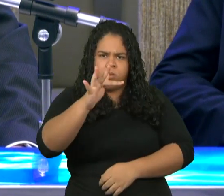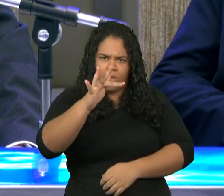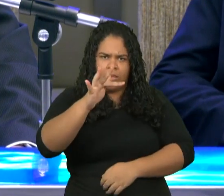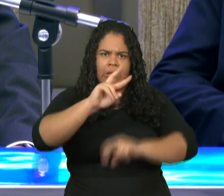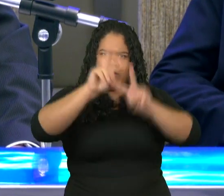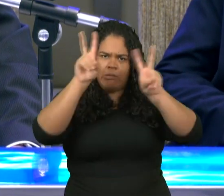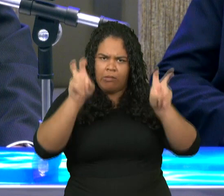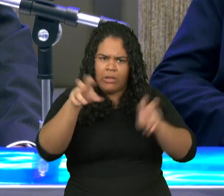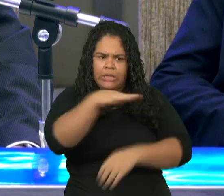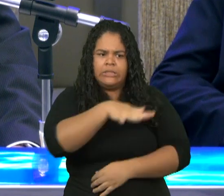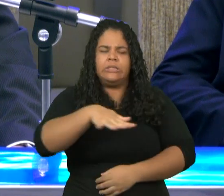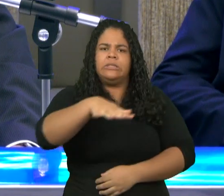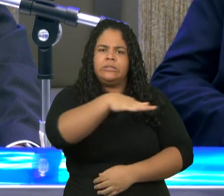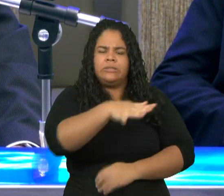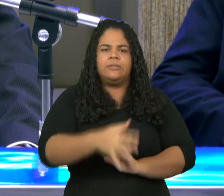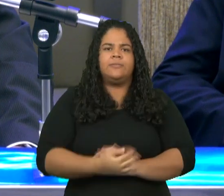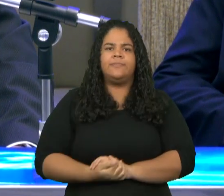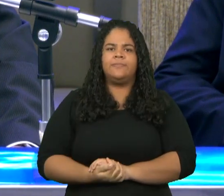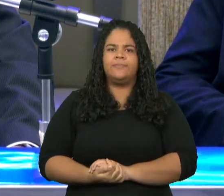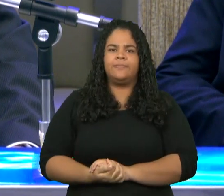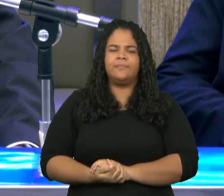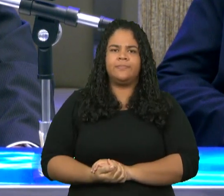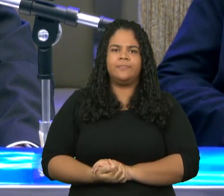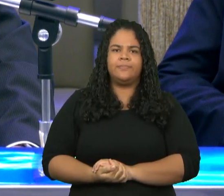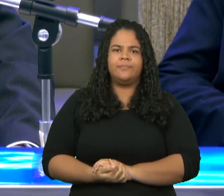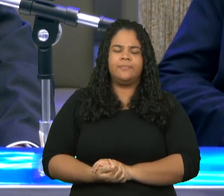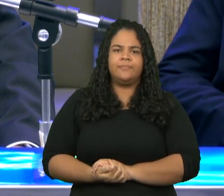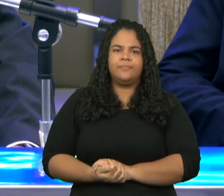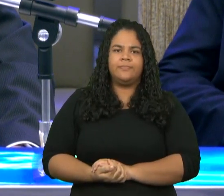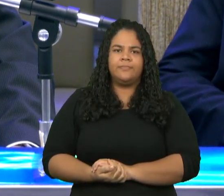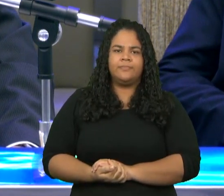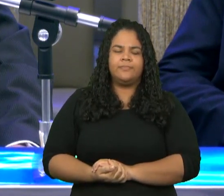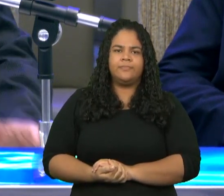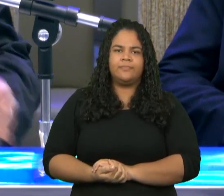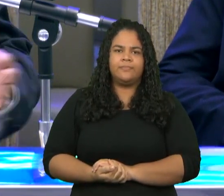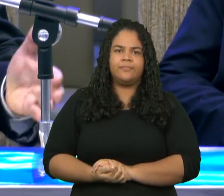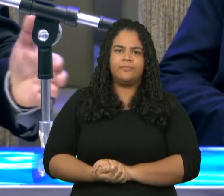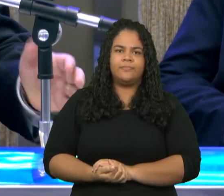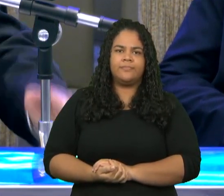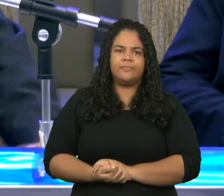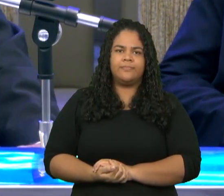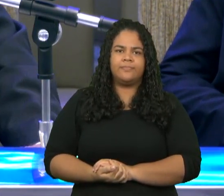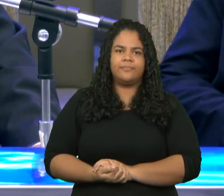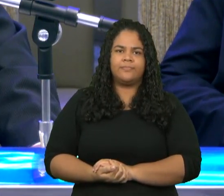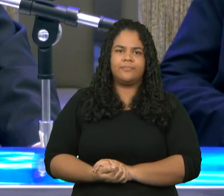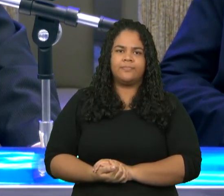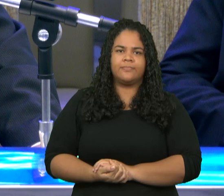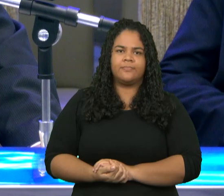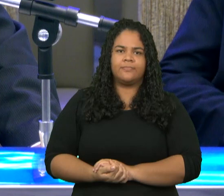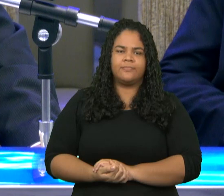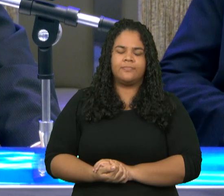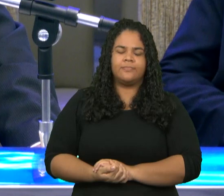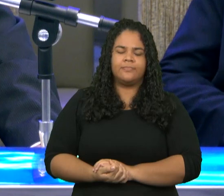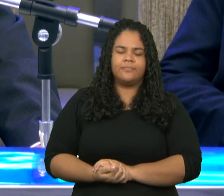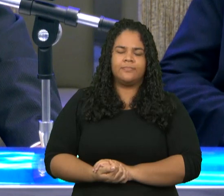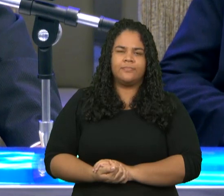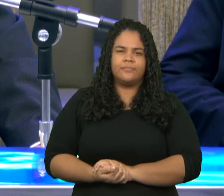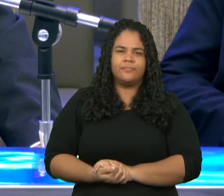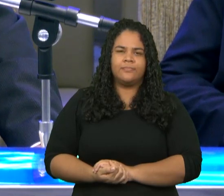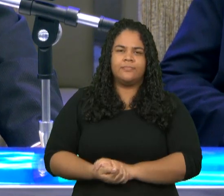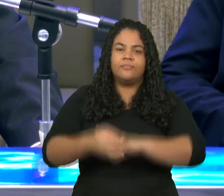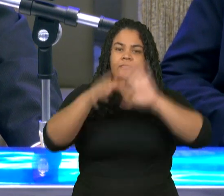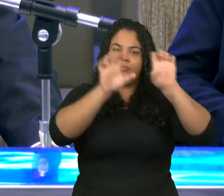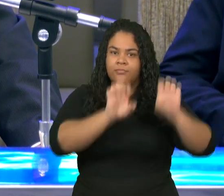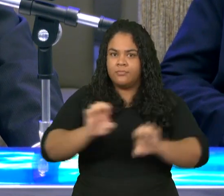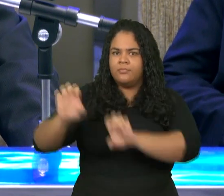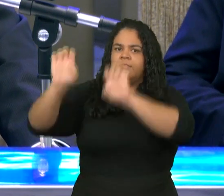de Adão, que é o Enoque que nós estamos meditando aqui do capítulo 11, dizendo, Eis